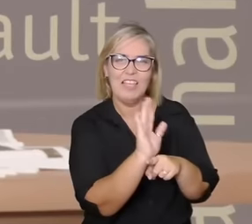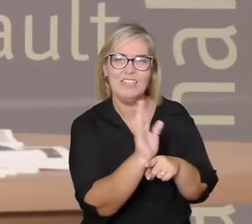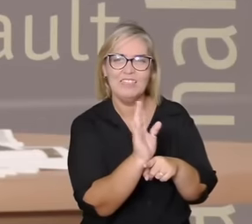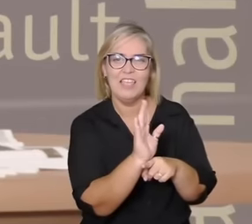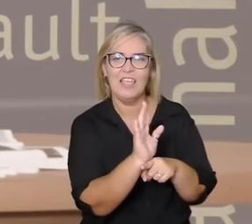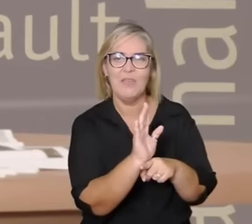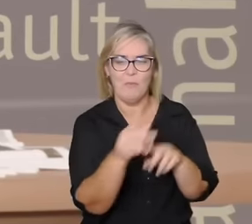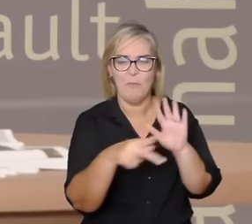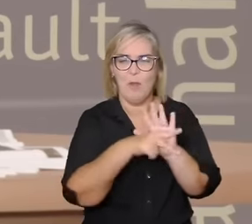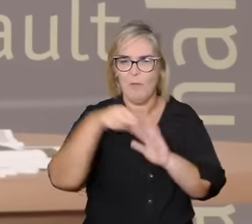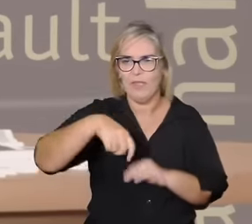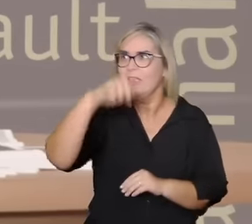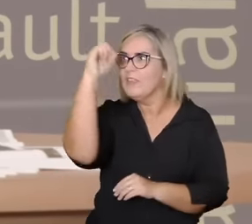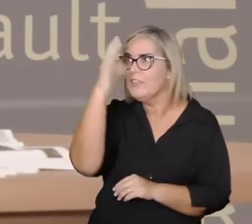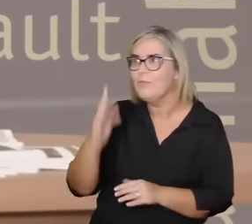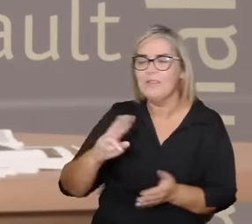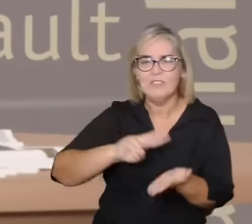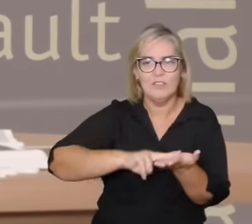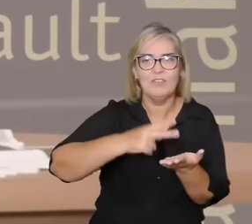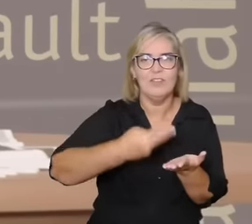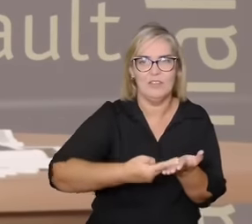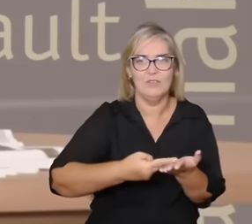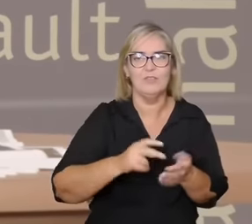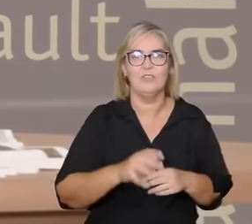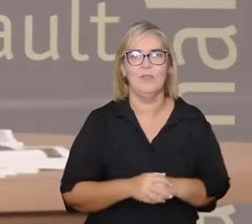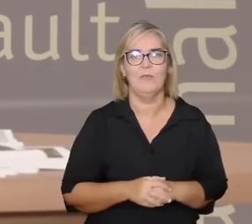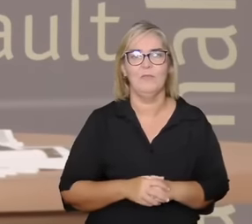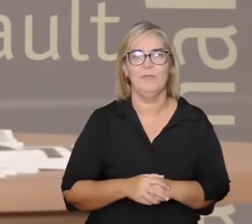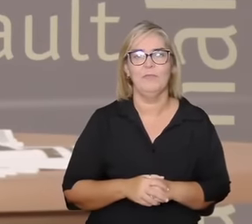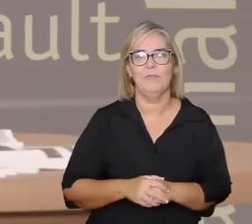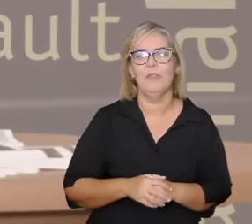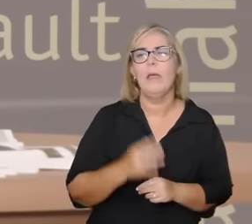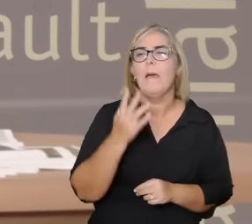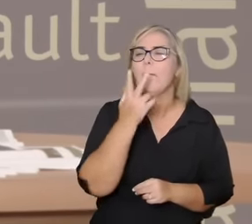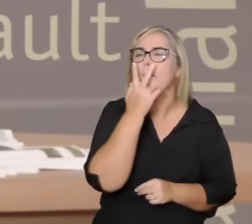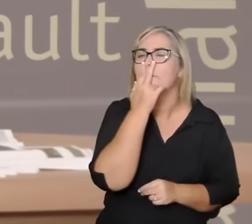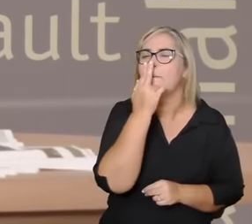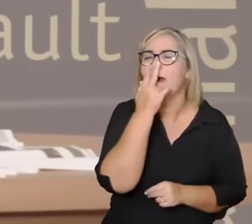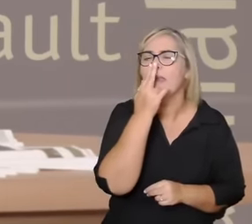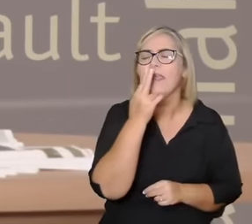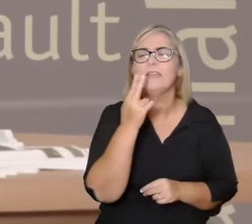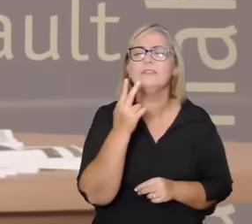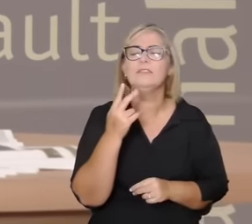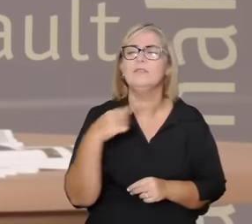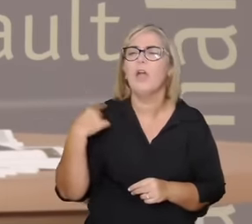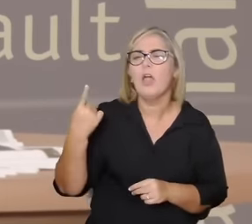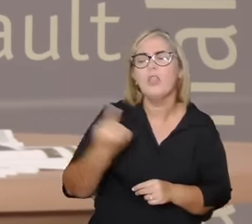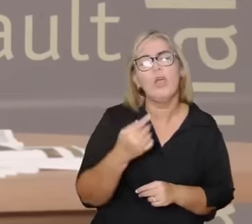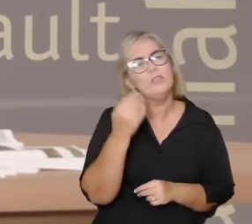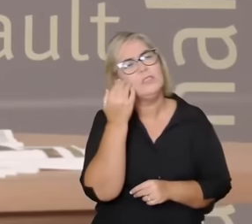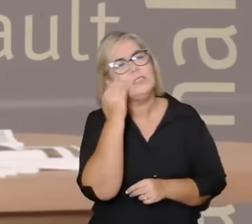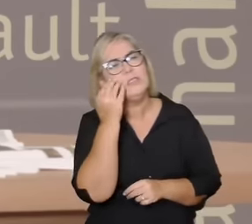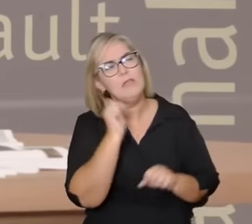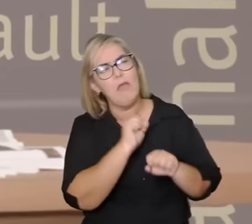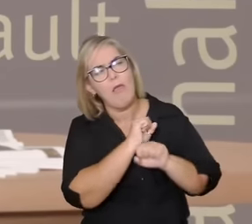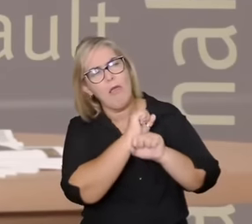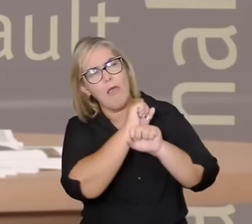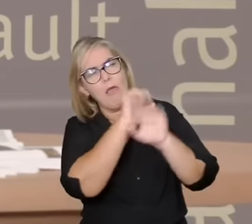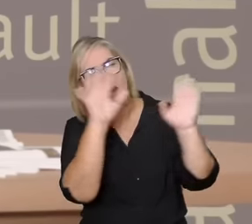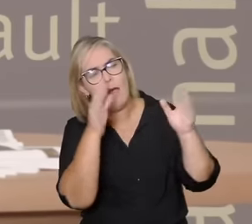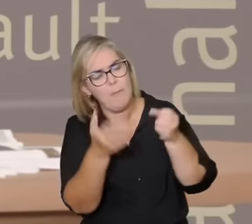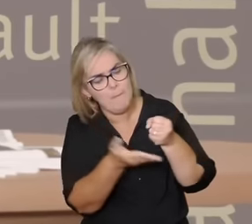de tradução brasileira que tem aqueles elementos uma chave de leitura para a gente compreender as emoções básicas